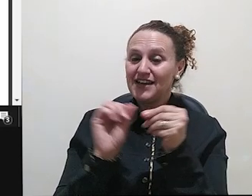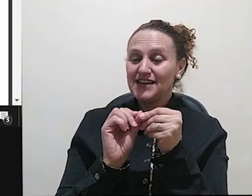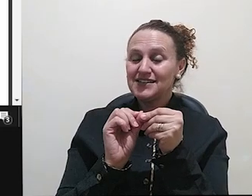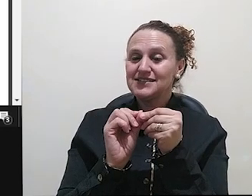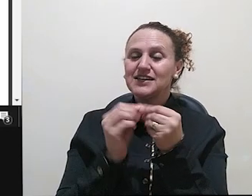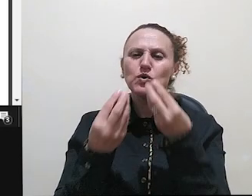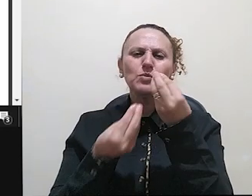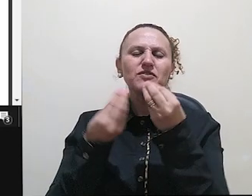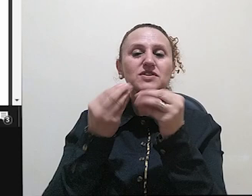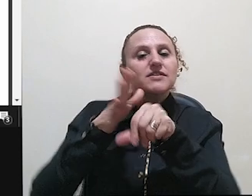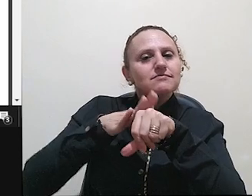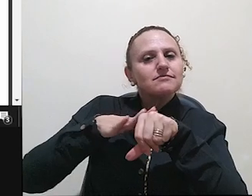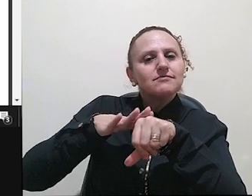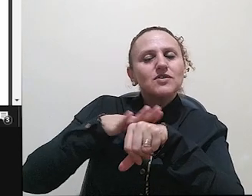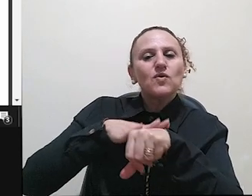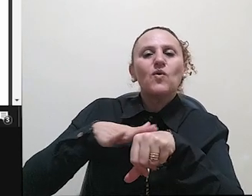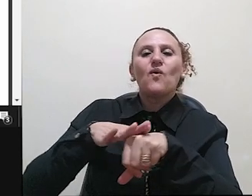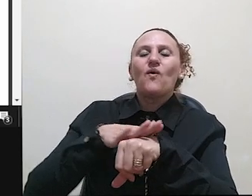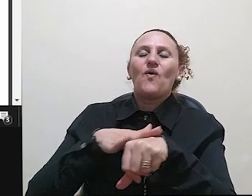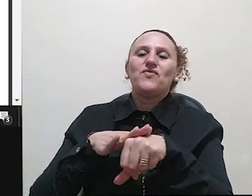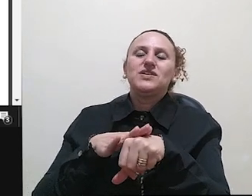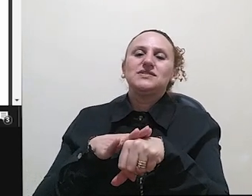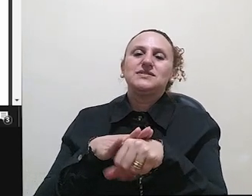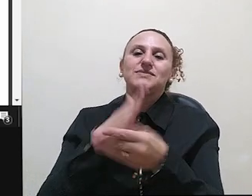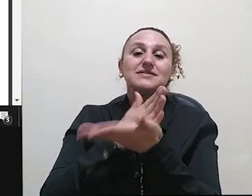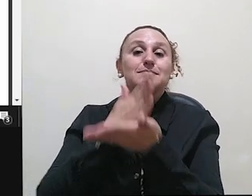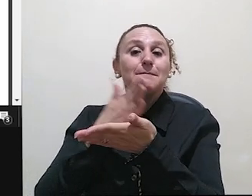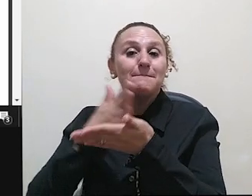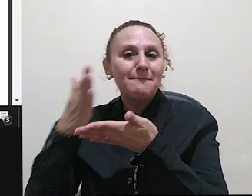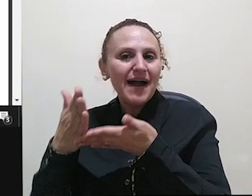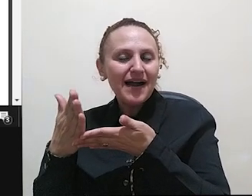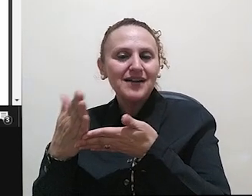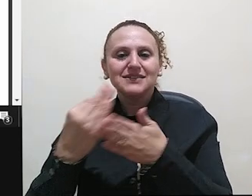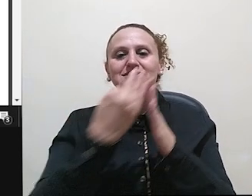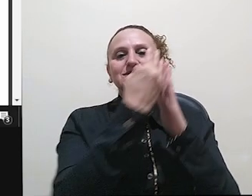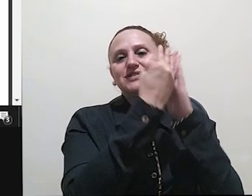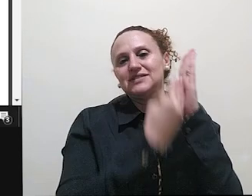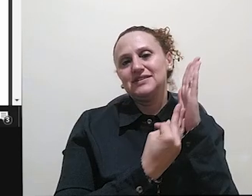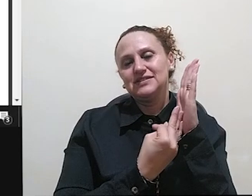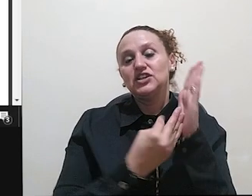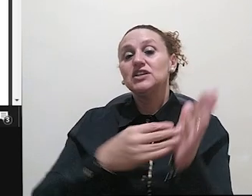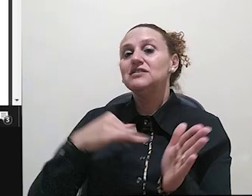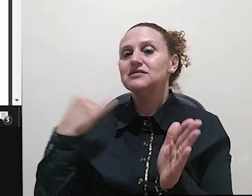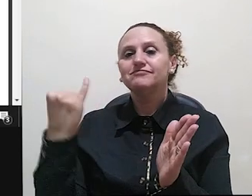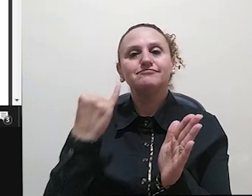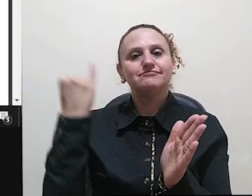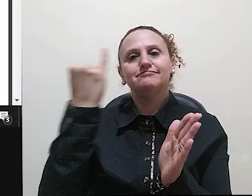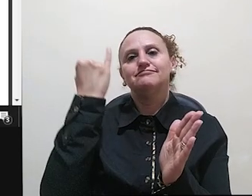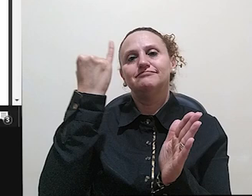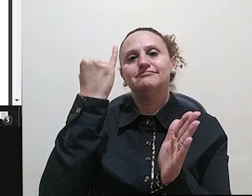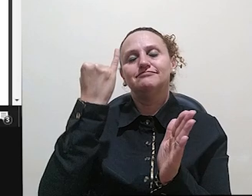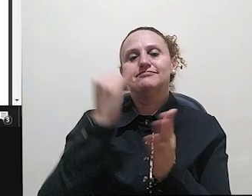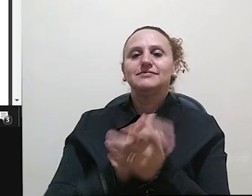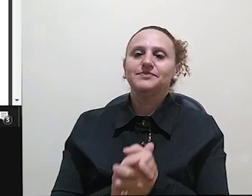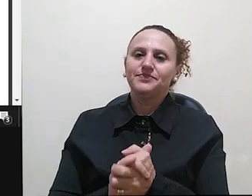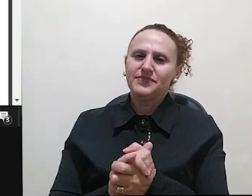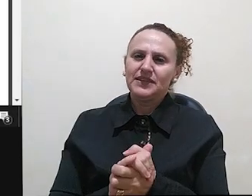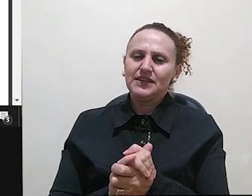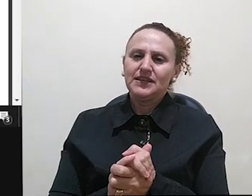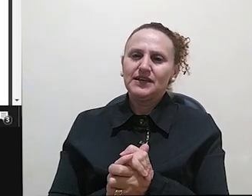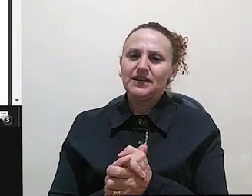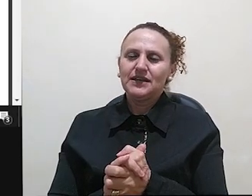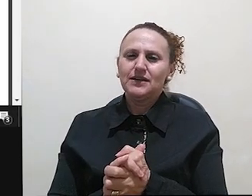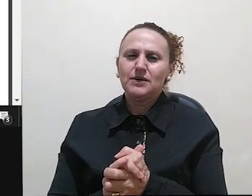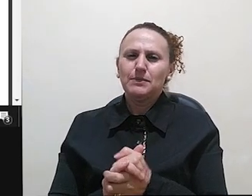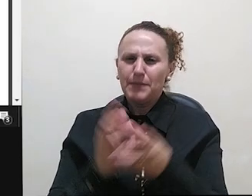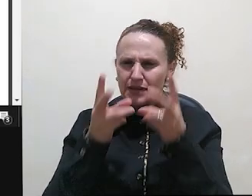as partes do texto, tá? Então, isso é importante também. Vejam como